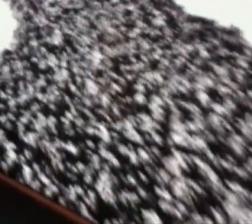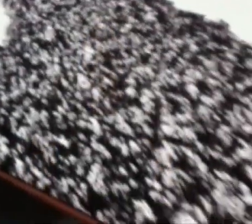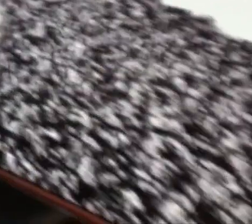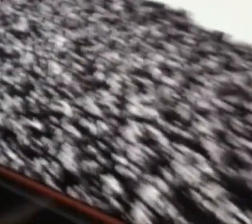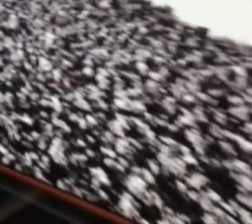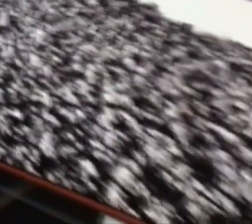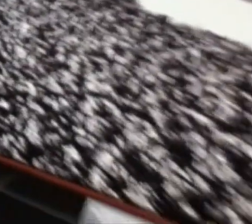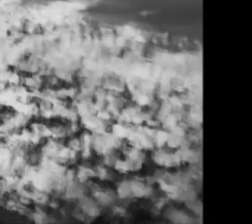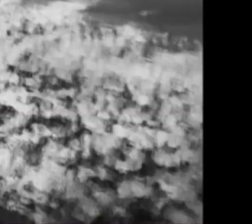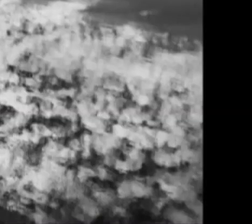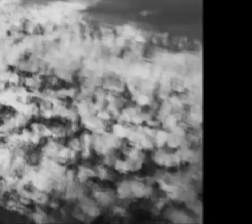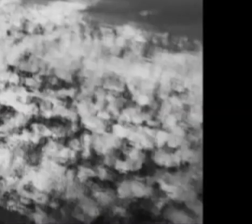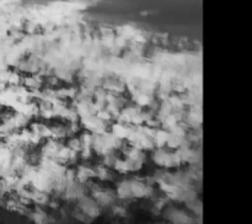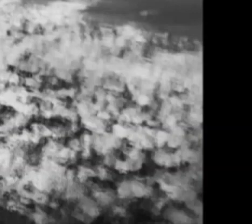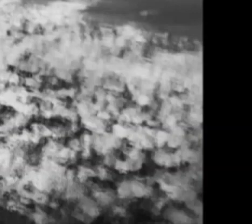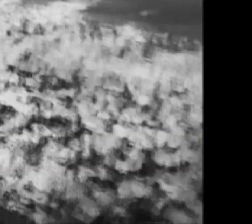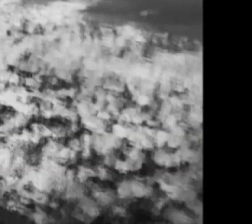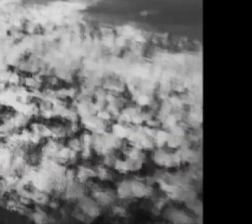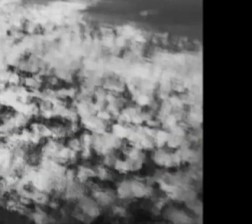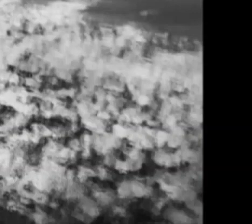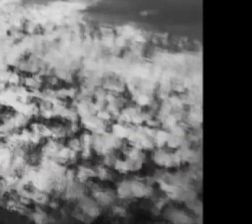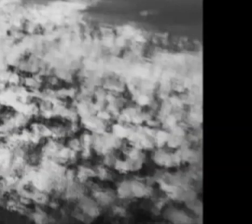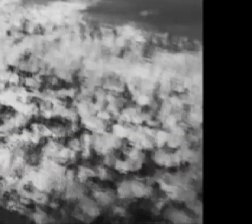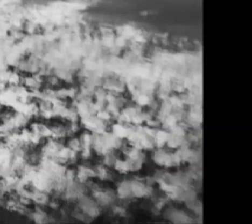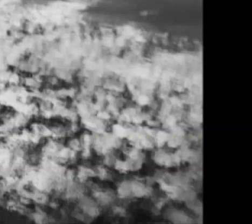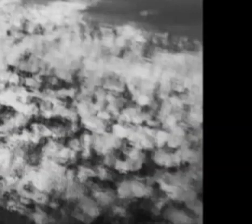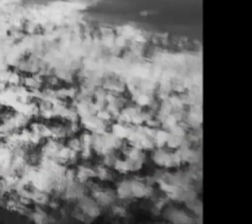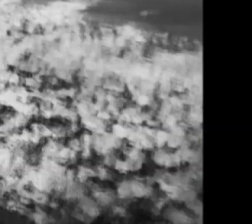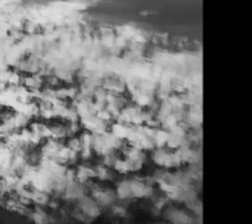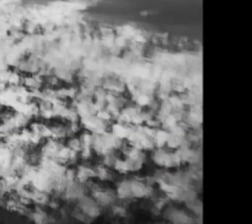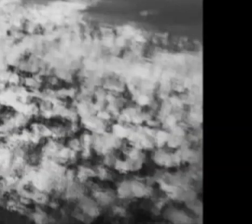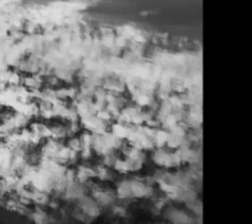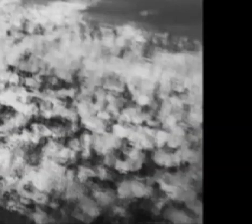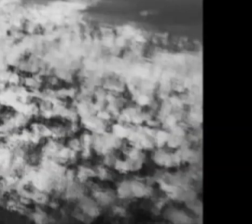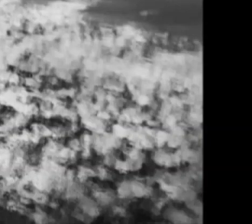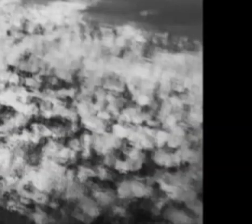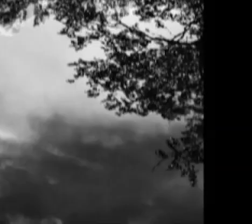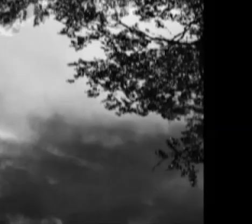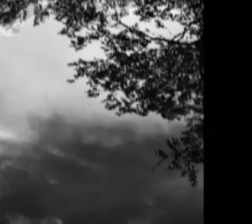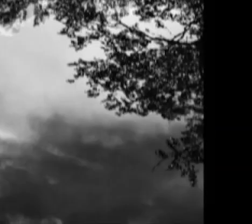E E aí E aí